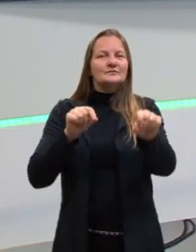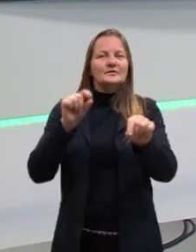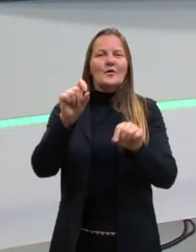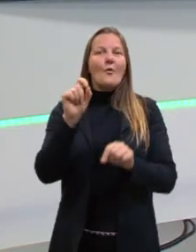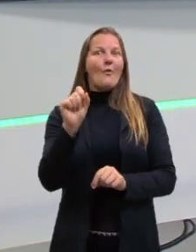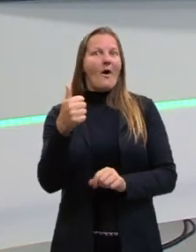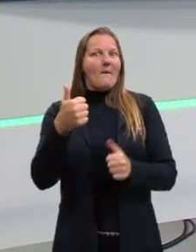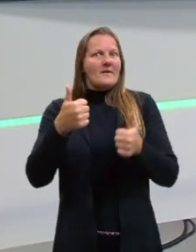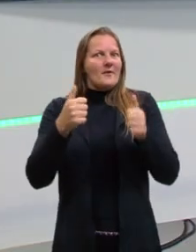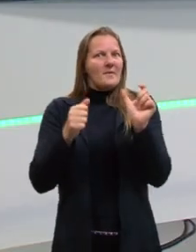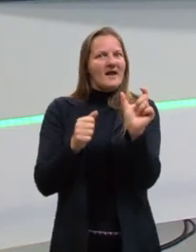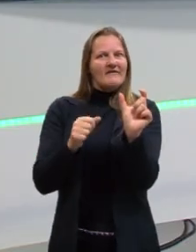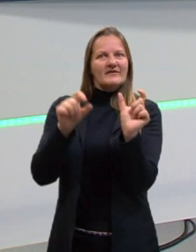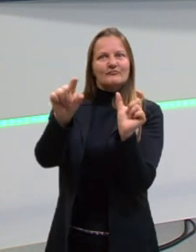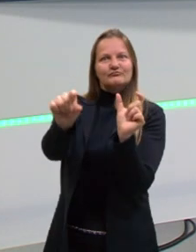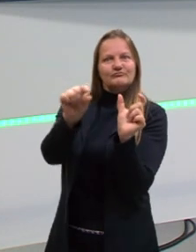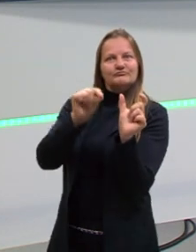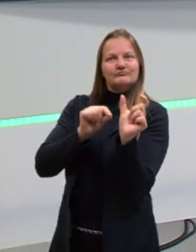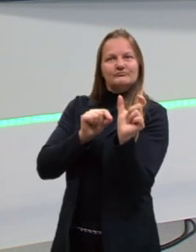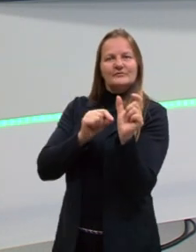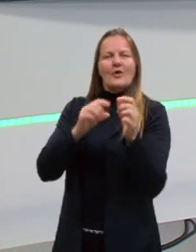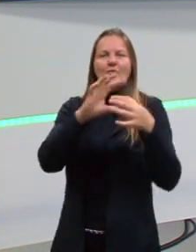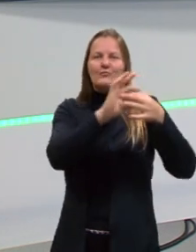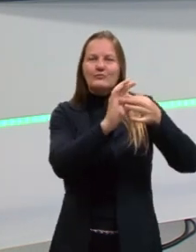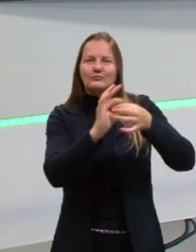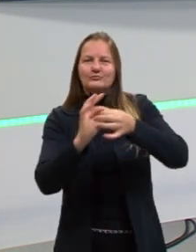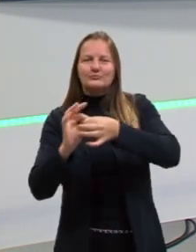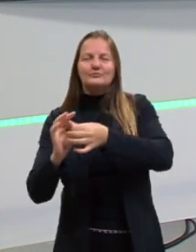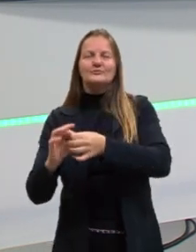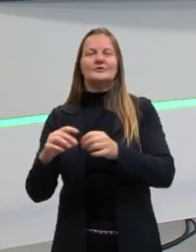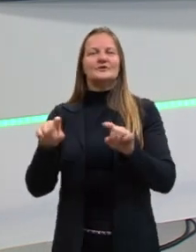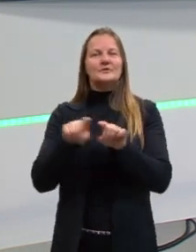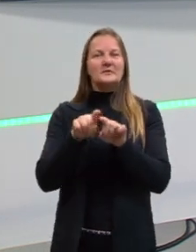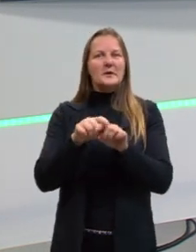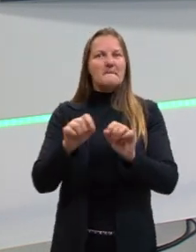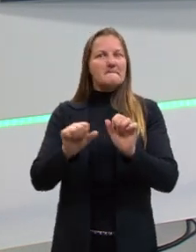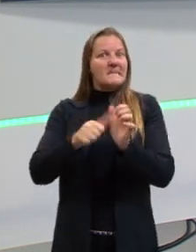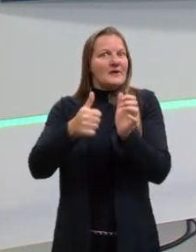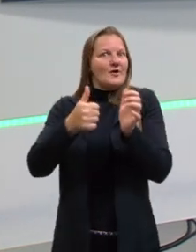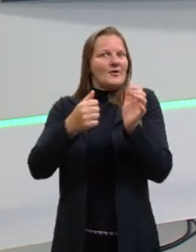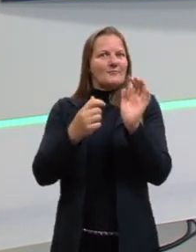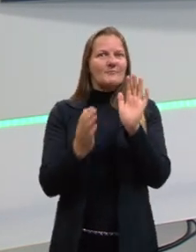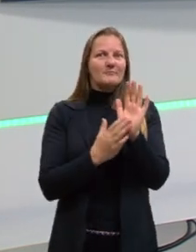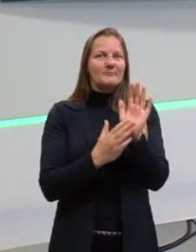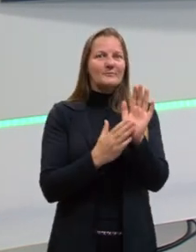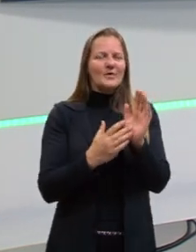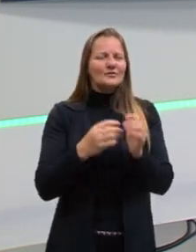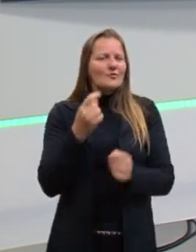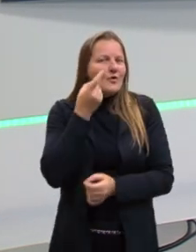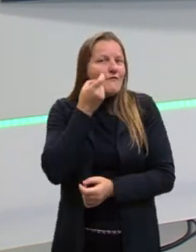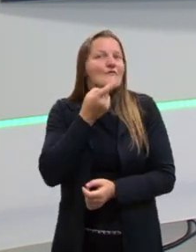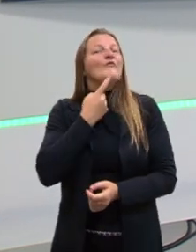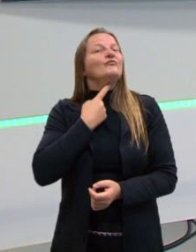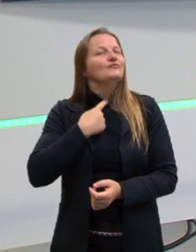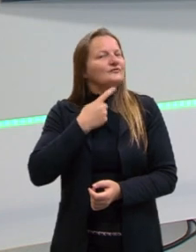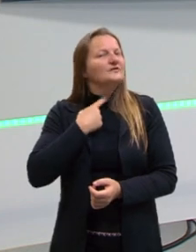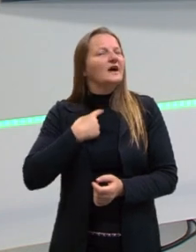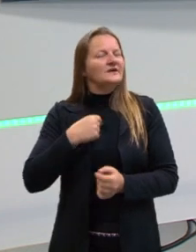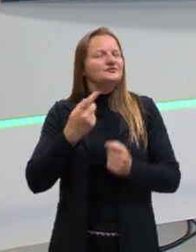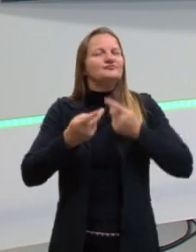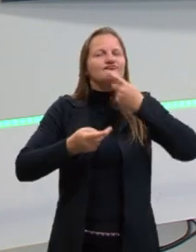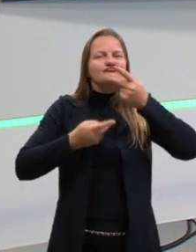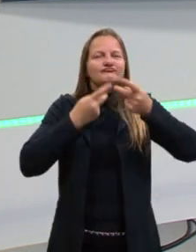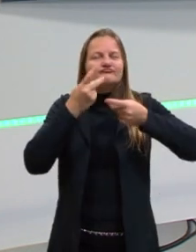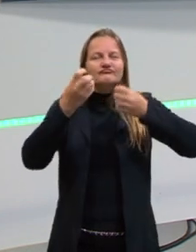qual a melhor palavra, de acordo com o contexto e de acordo com a melhor proposta, com a intenção da minha fala,